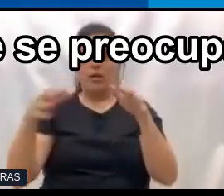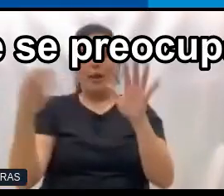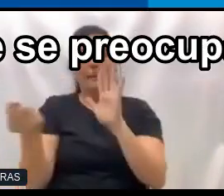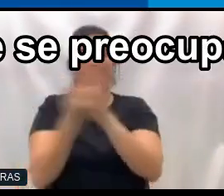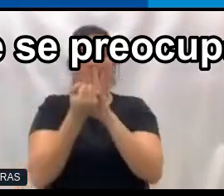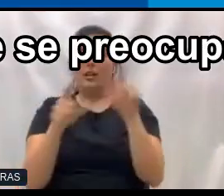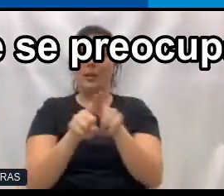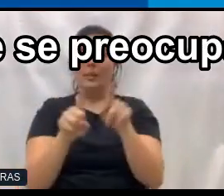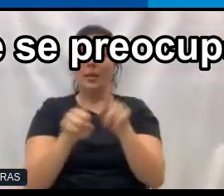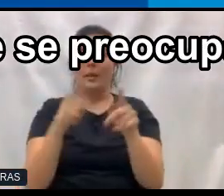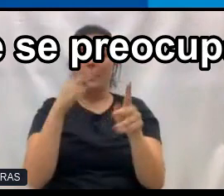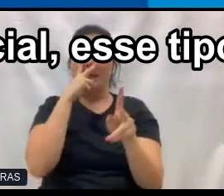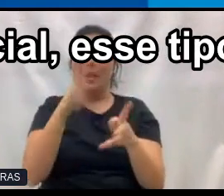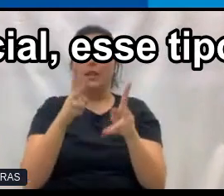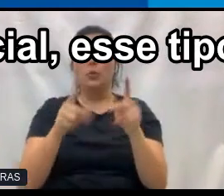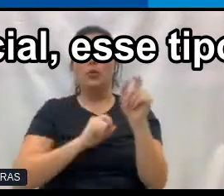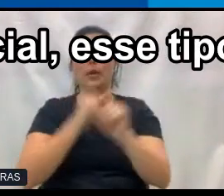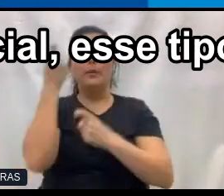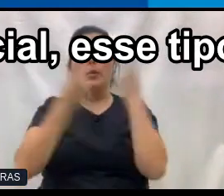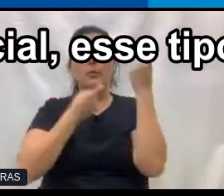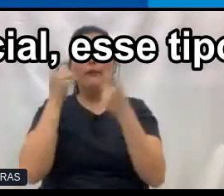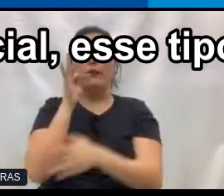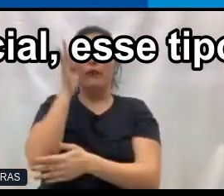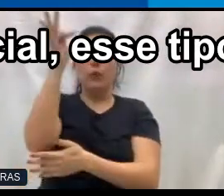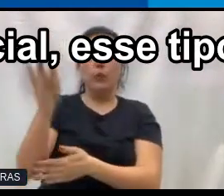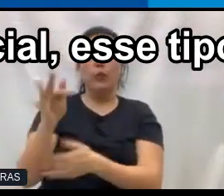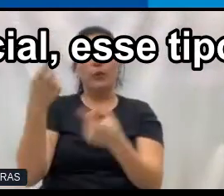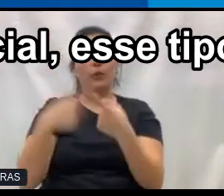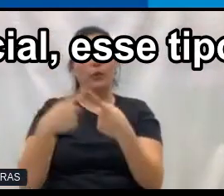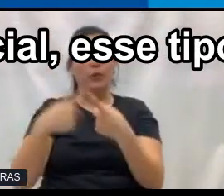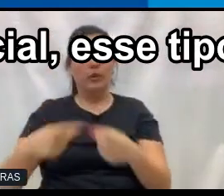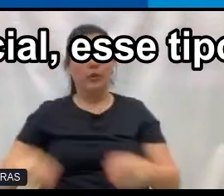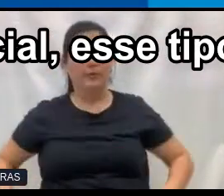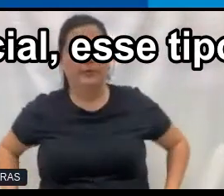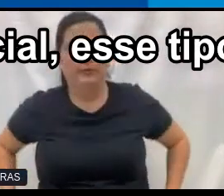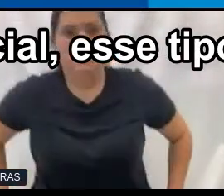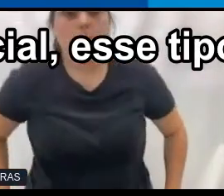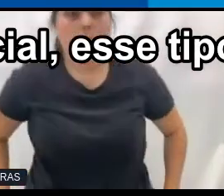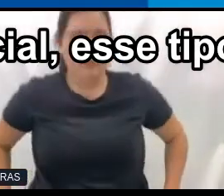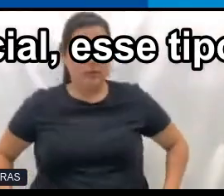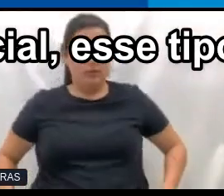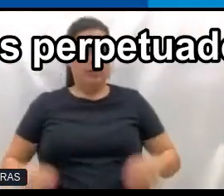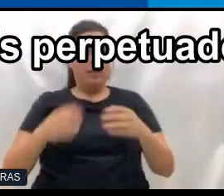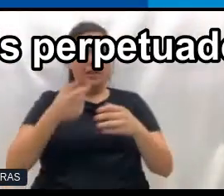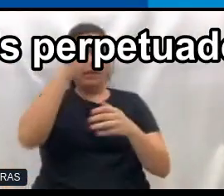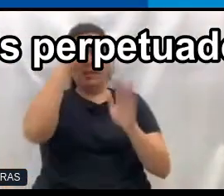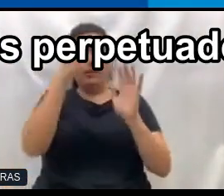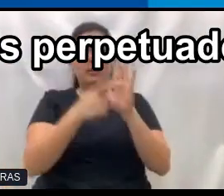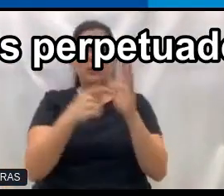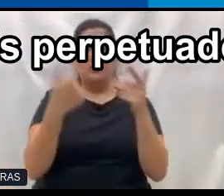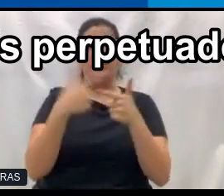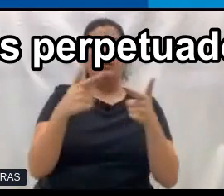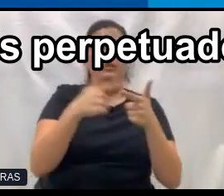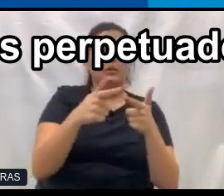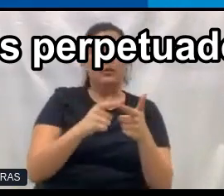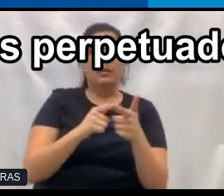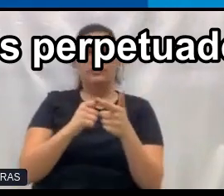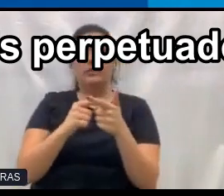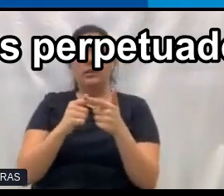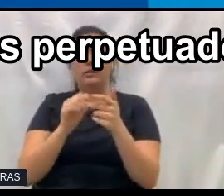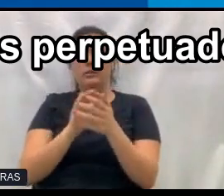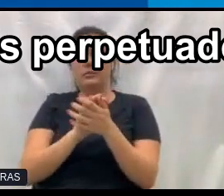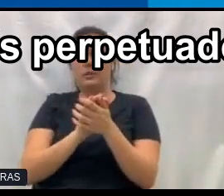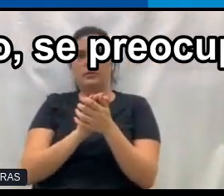Ao mesmo tempo, gente tem que se preocupar com o futuro, porque com a inteligência artificial, esse tipo de problema vai ser cada vez mais